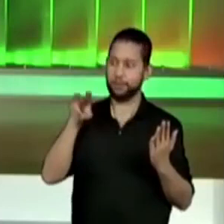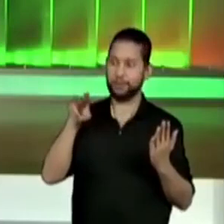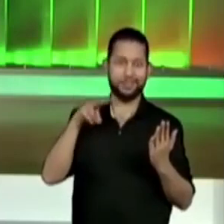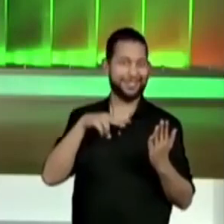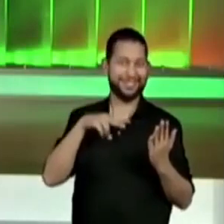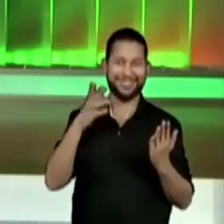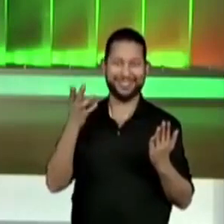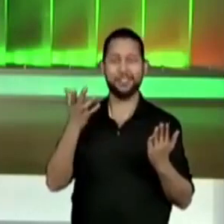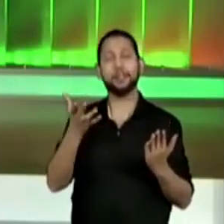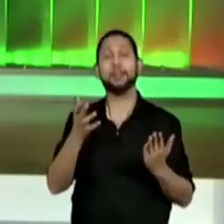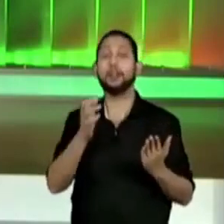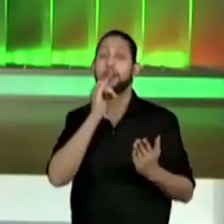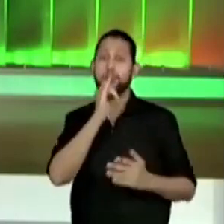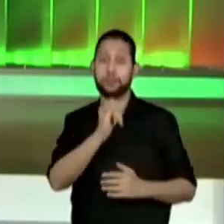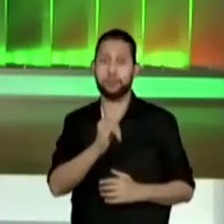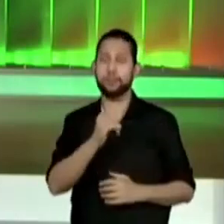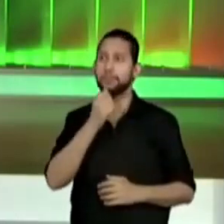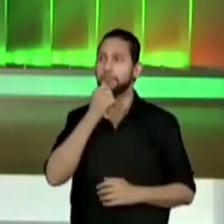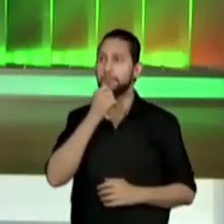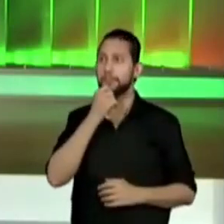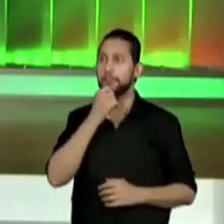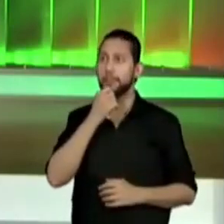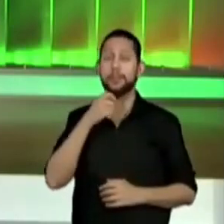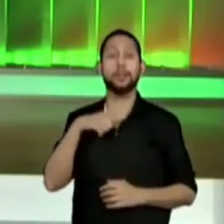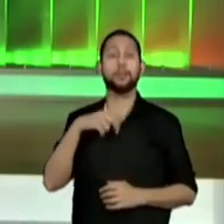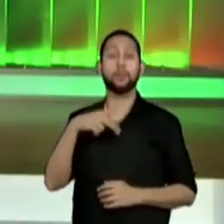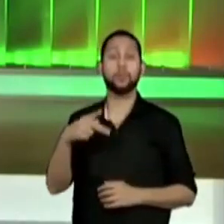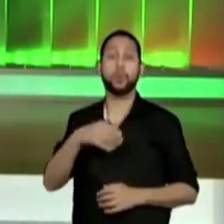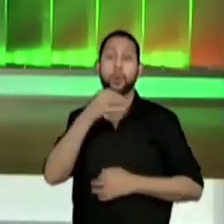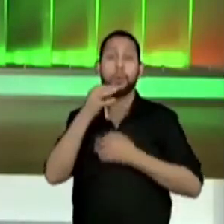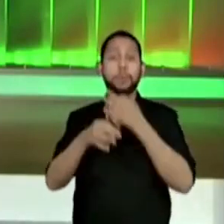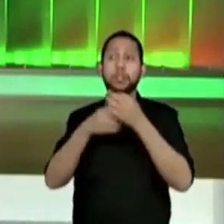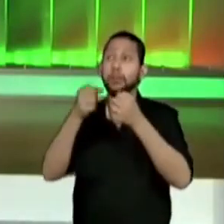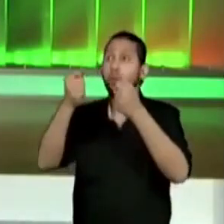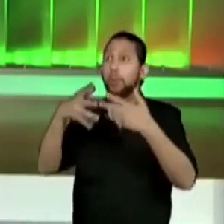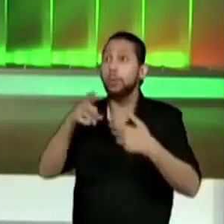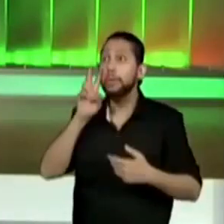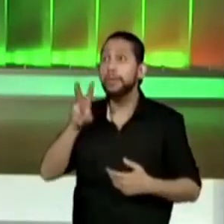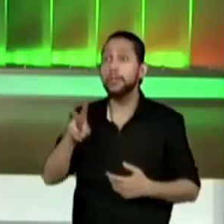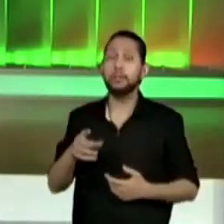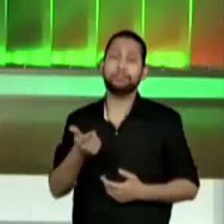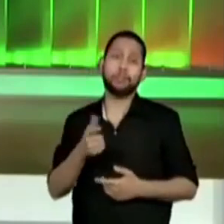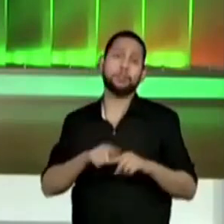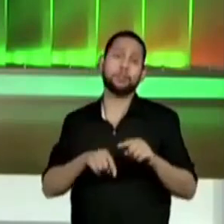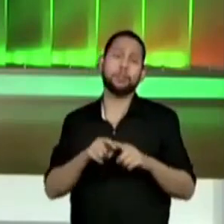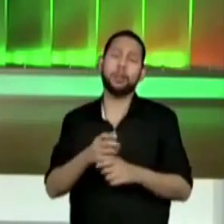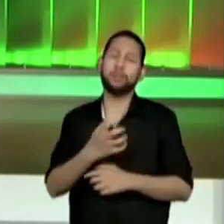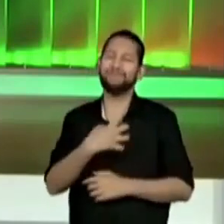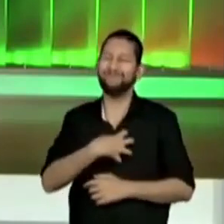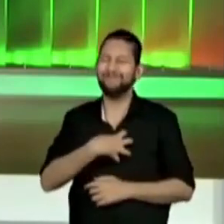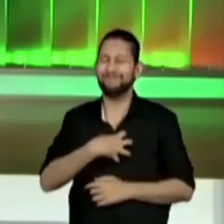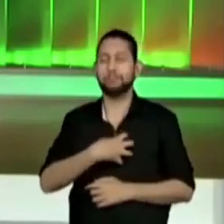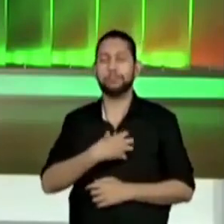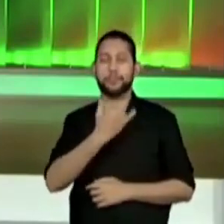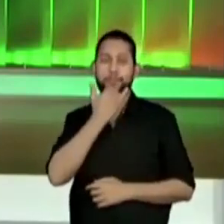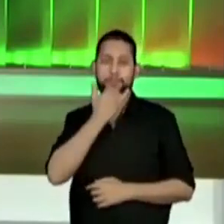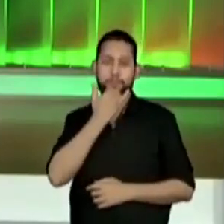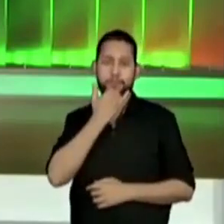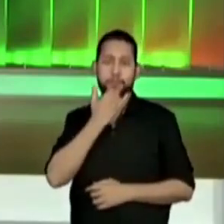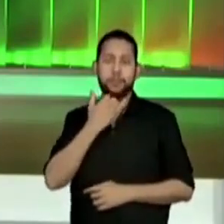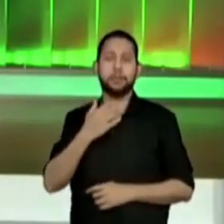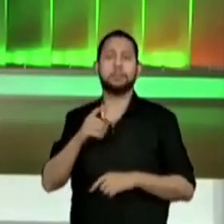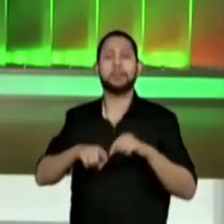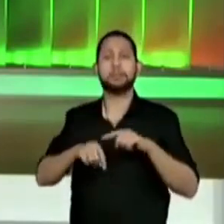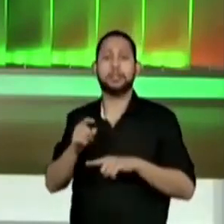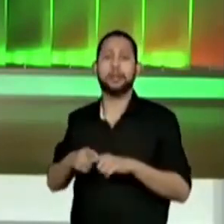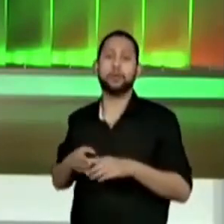tá? Eu quero avisar que alguns professores estão comentando que ainda não tem o material. Eu sinto muito por isso, acontece a logística, né?